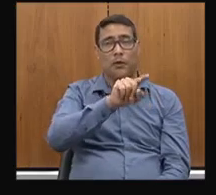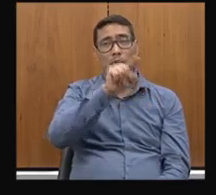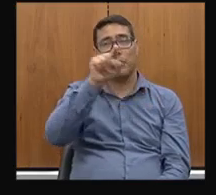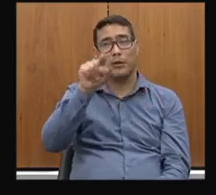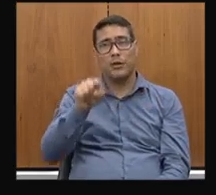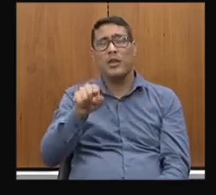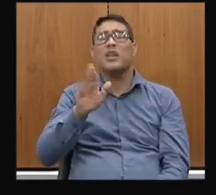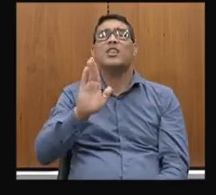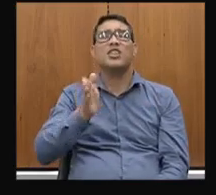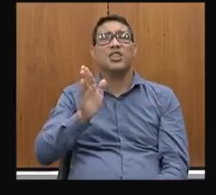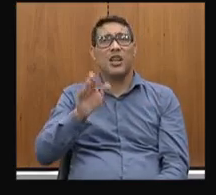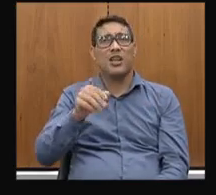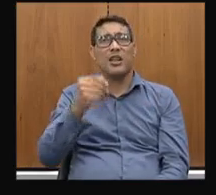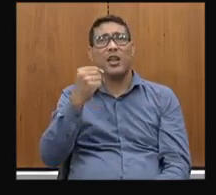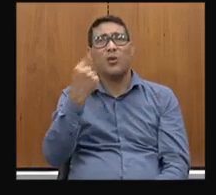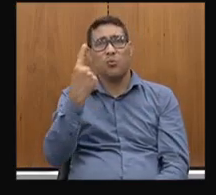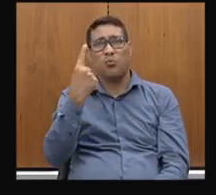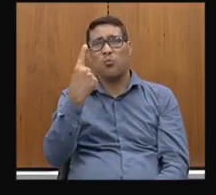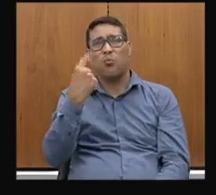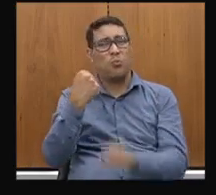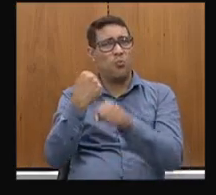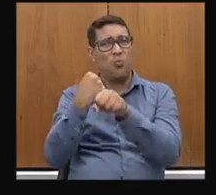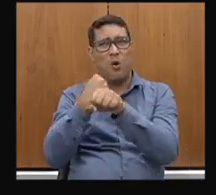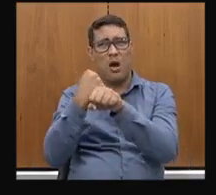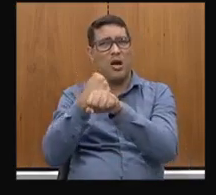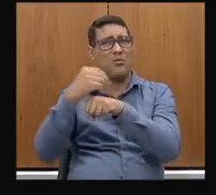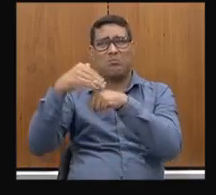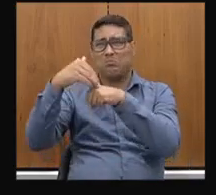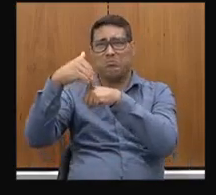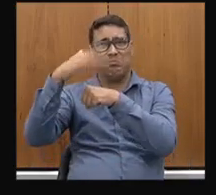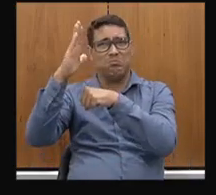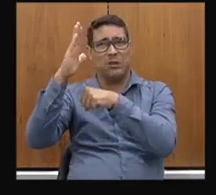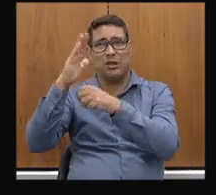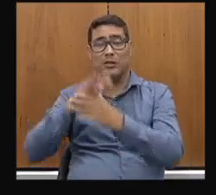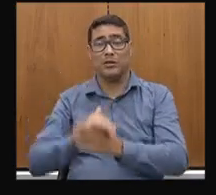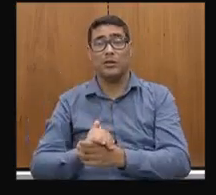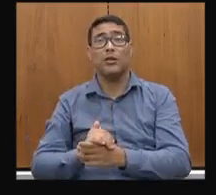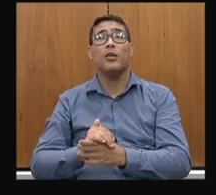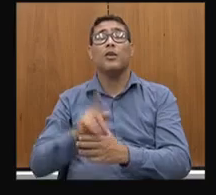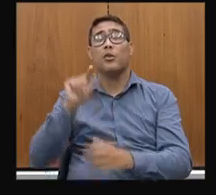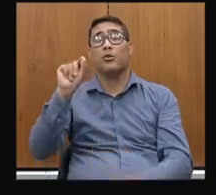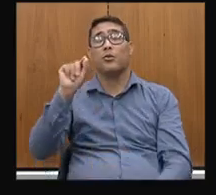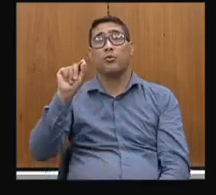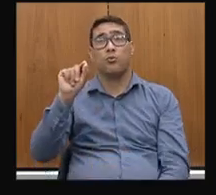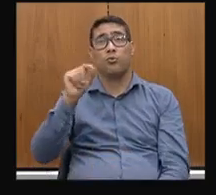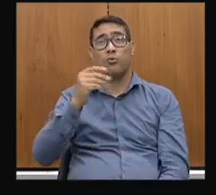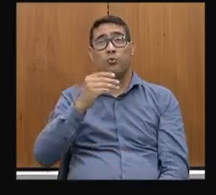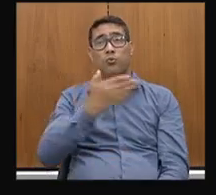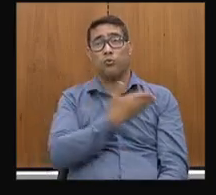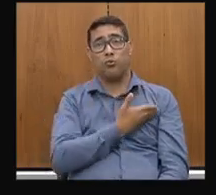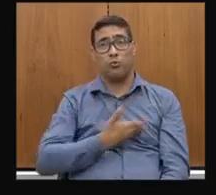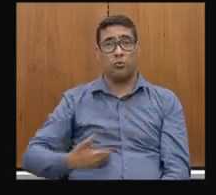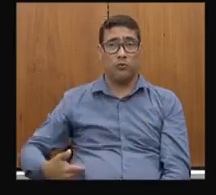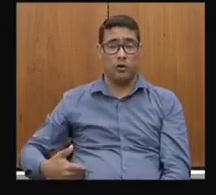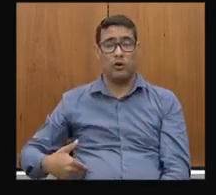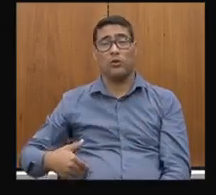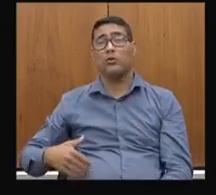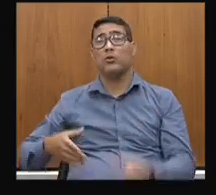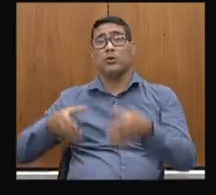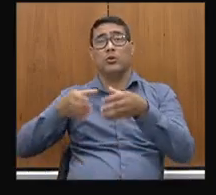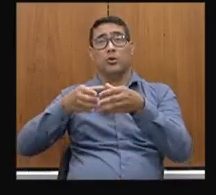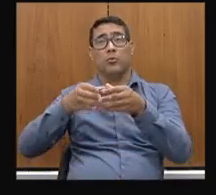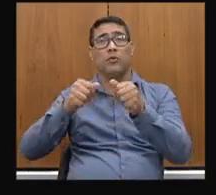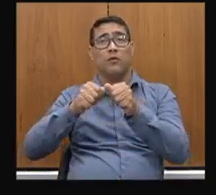que já faz mais de um ano. Mais de um ano. E a única coisa que o governo, que os órgãos competentes têm feito